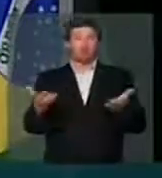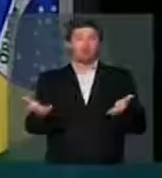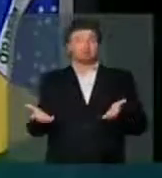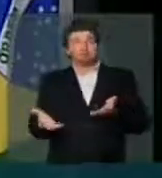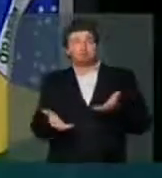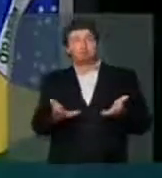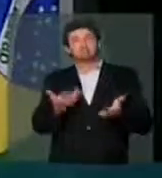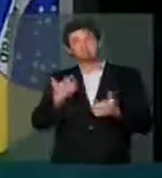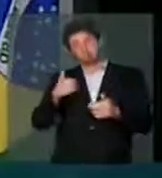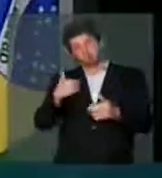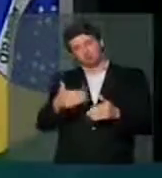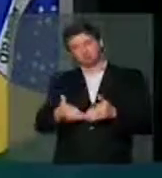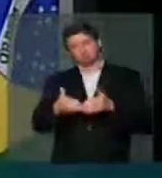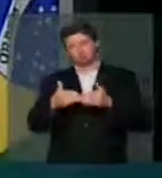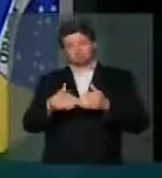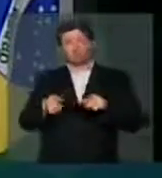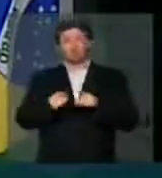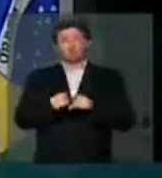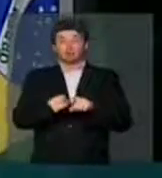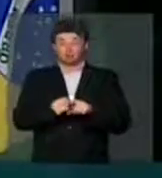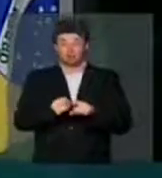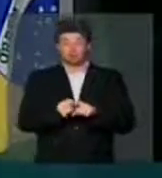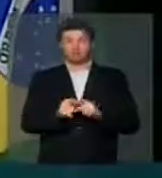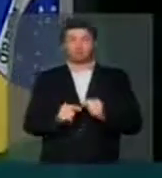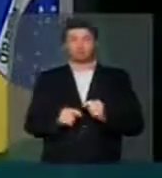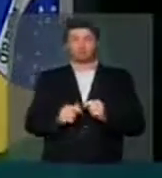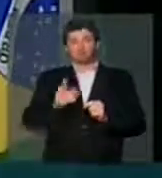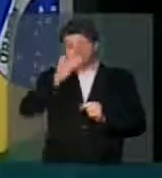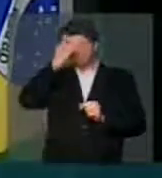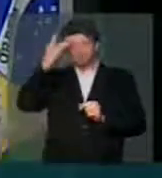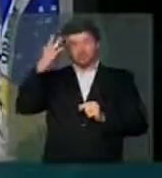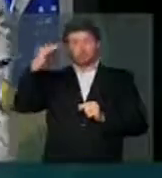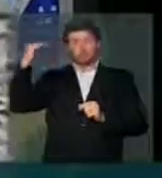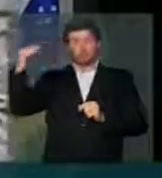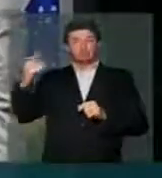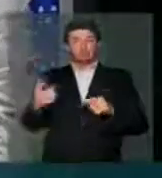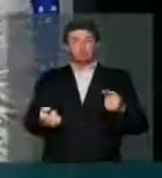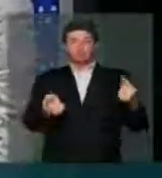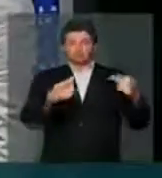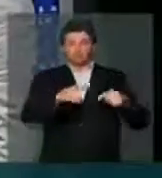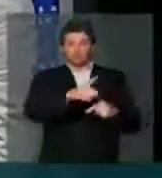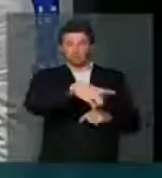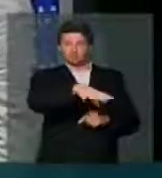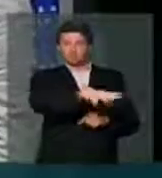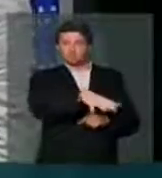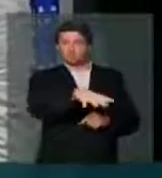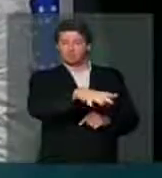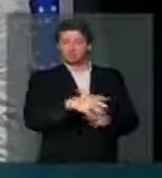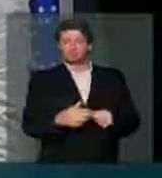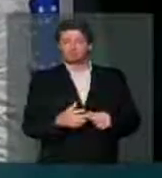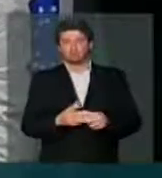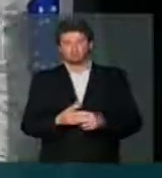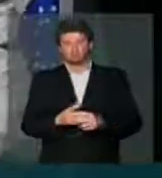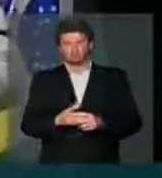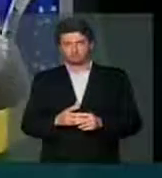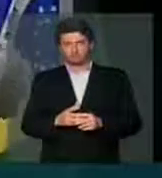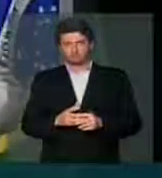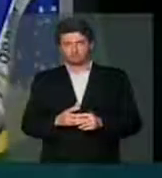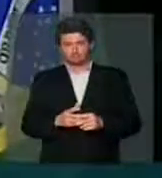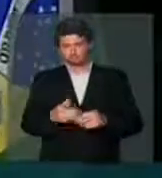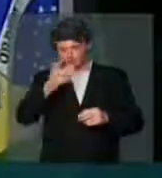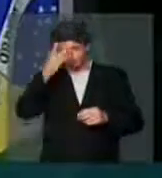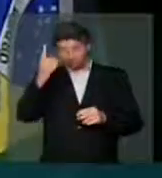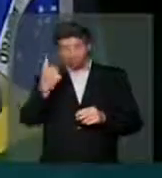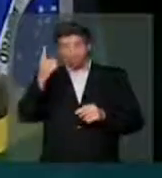invoco inclusive figuras ilustres da oposição um dos